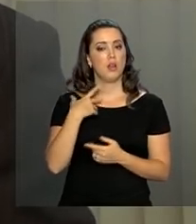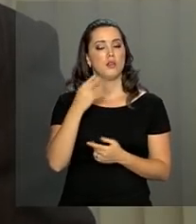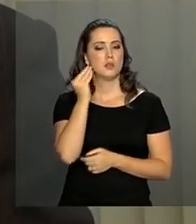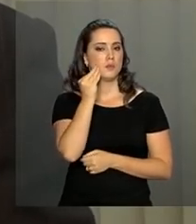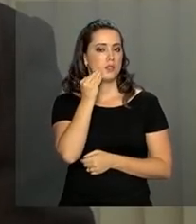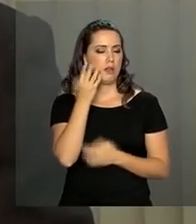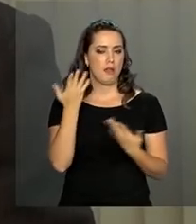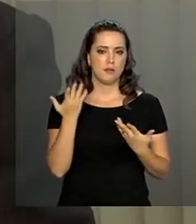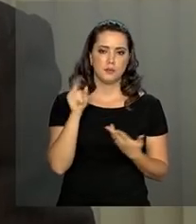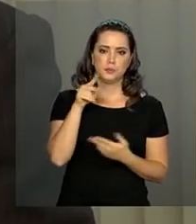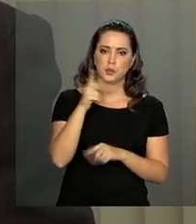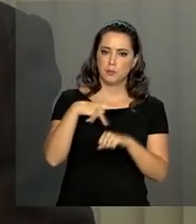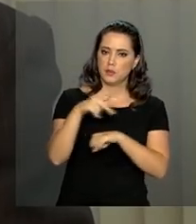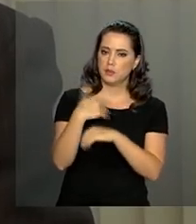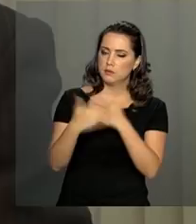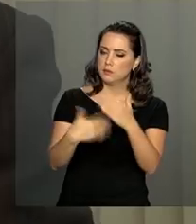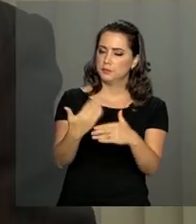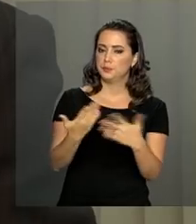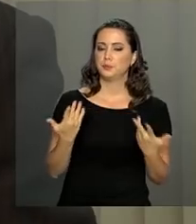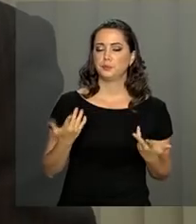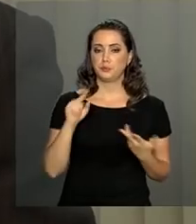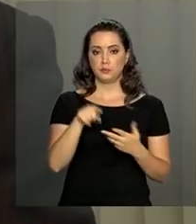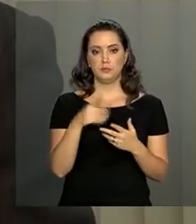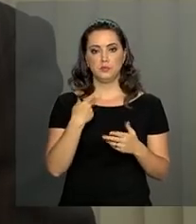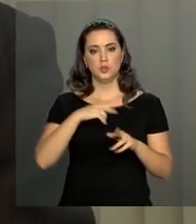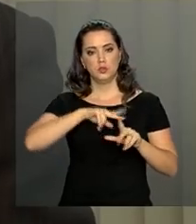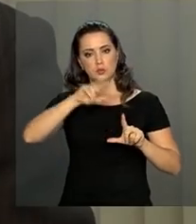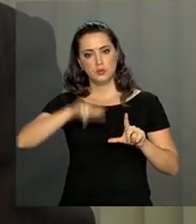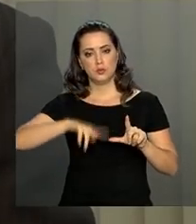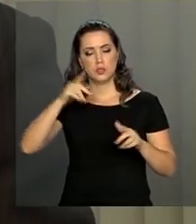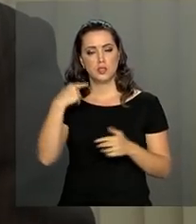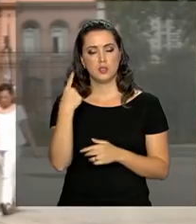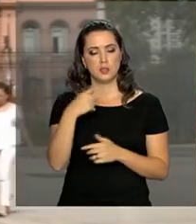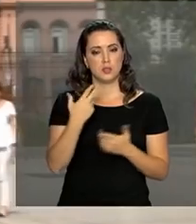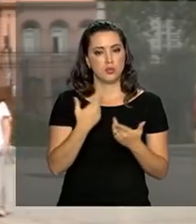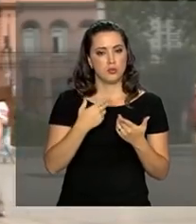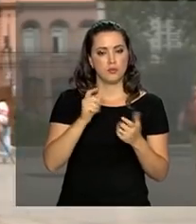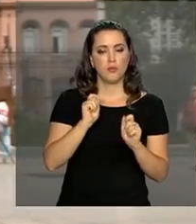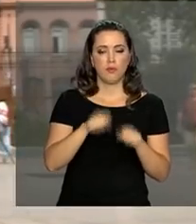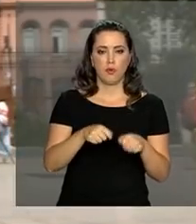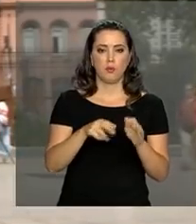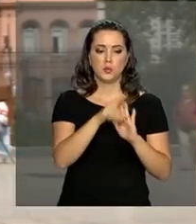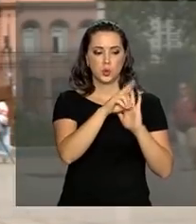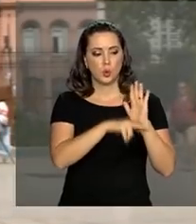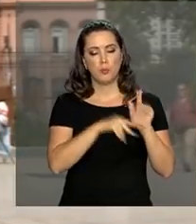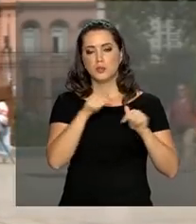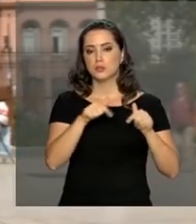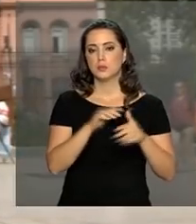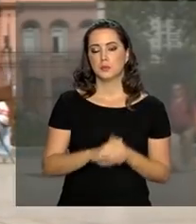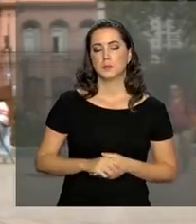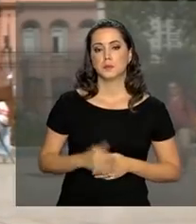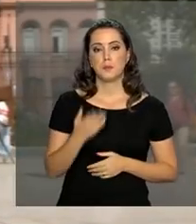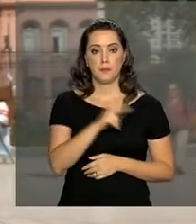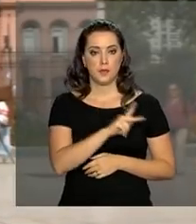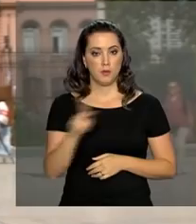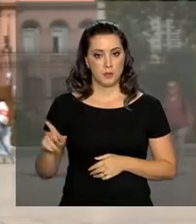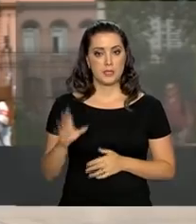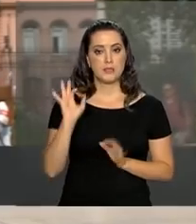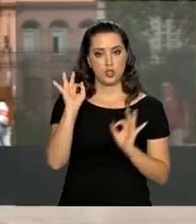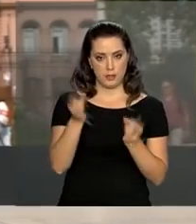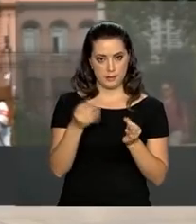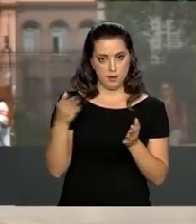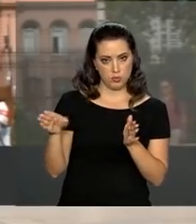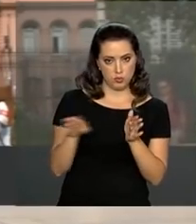experiências, inclusive em países desenvolvidos, de flexibilização no mercado de trabalho. Entre os presidentes confirmados estão Donald